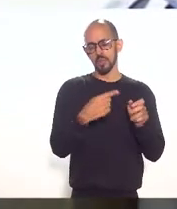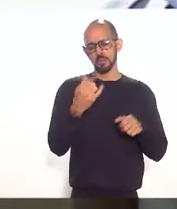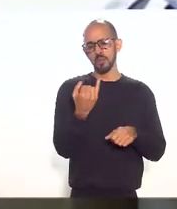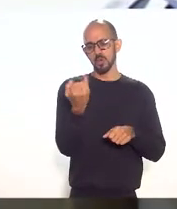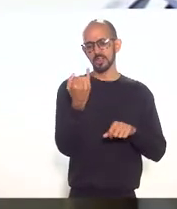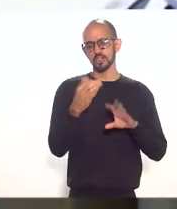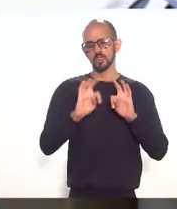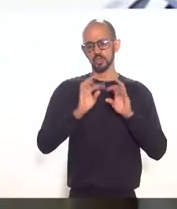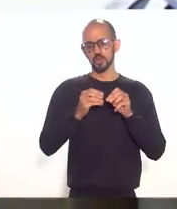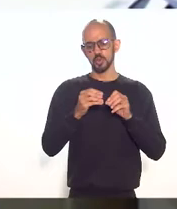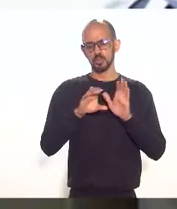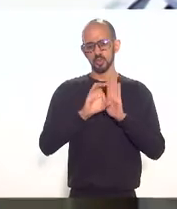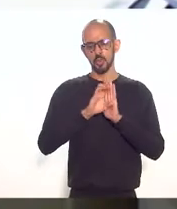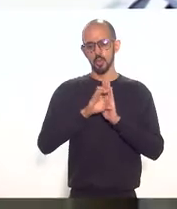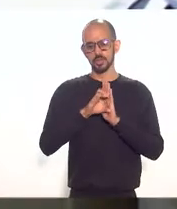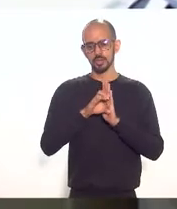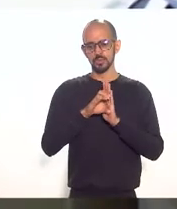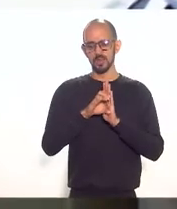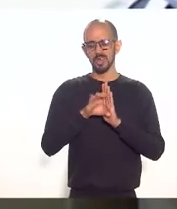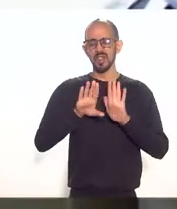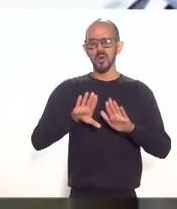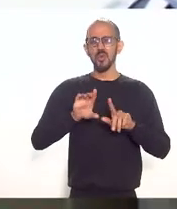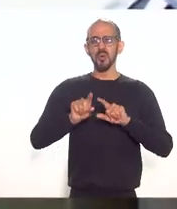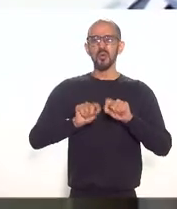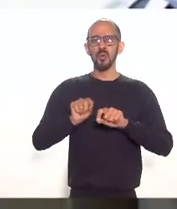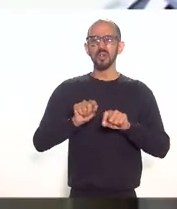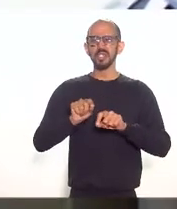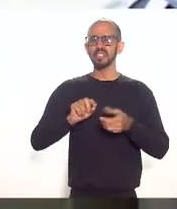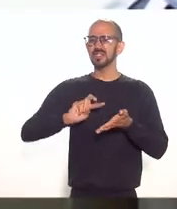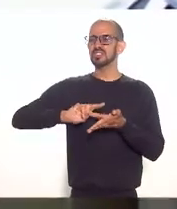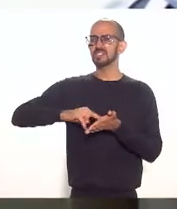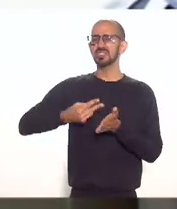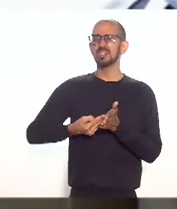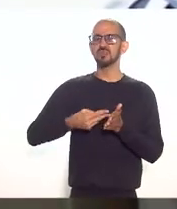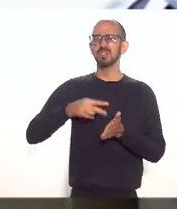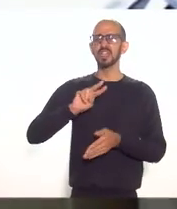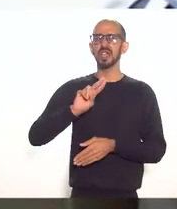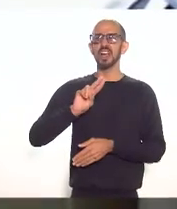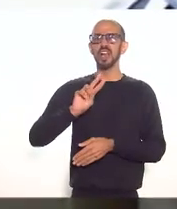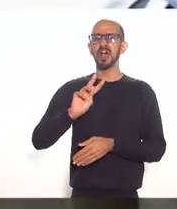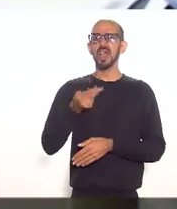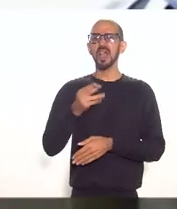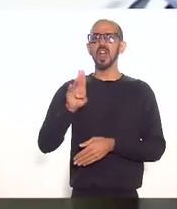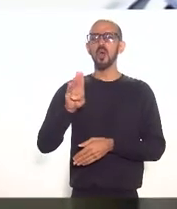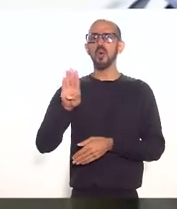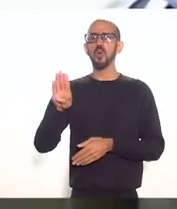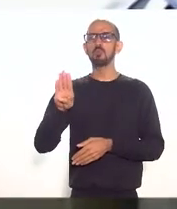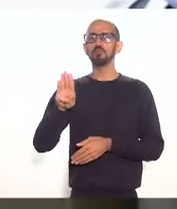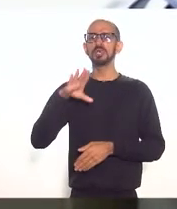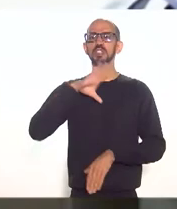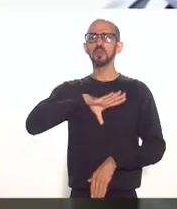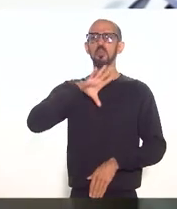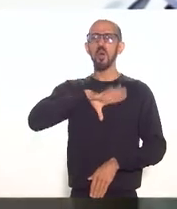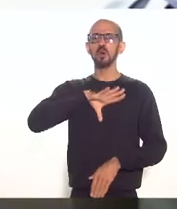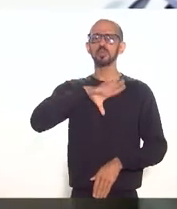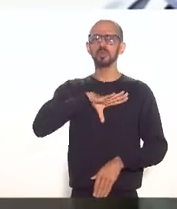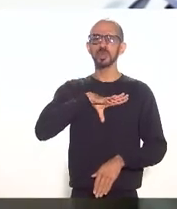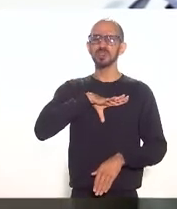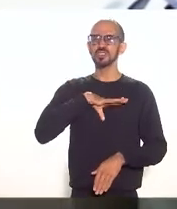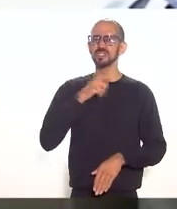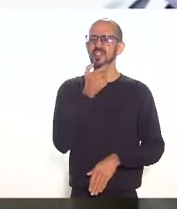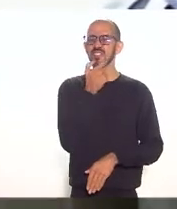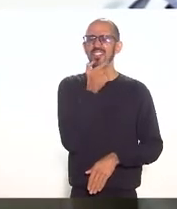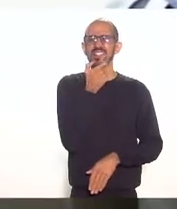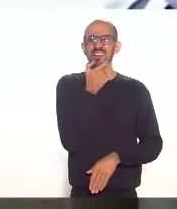o que quer dizer hub na língua portuguesa aonde está essa definição